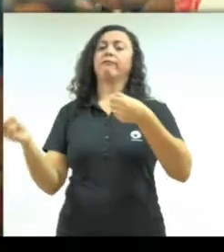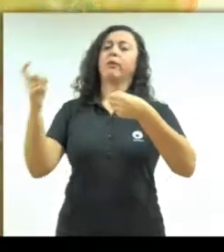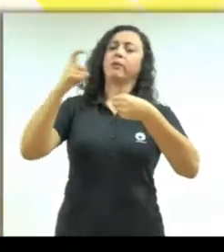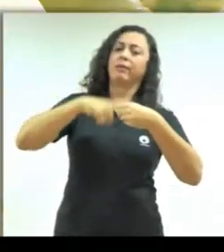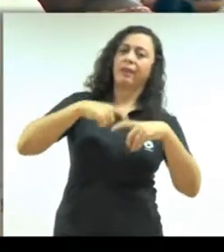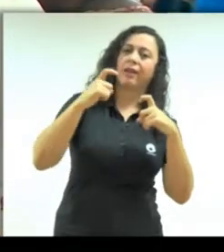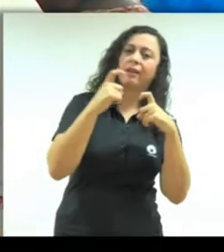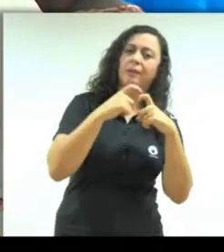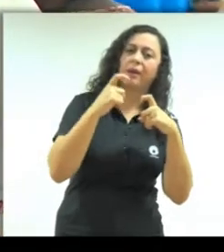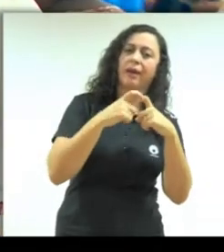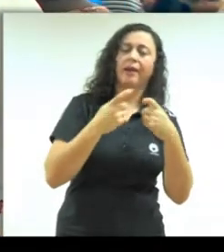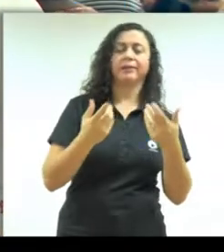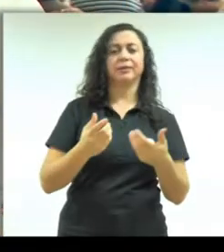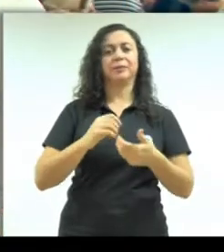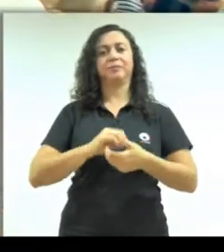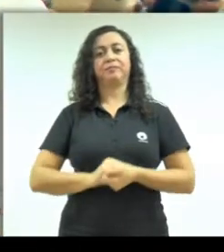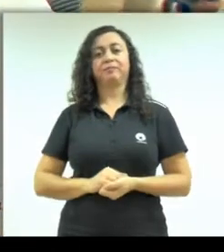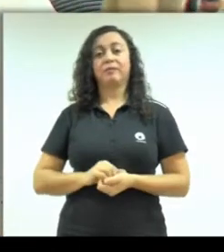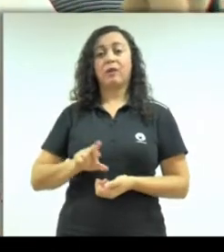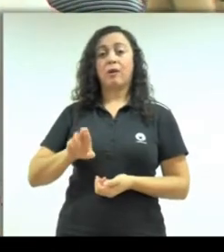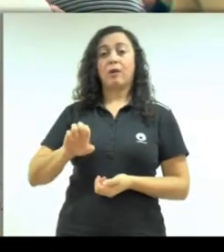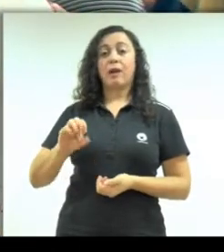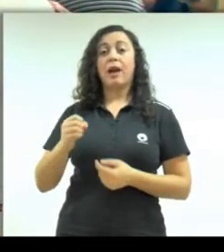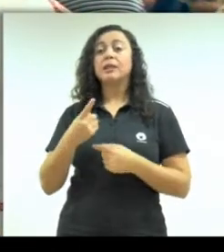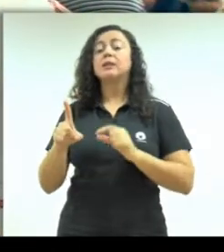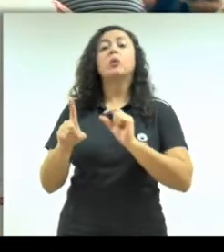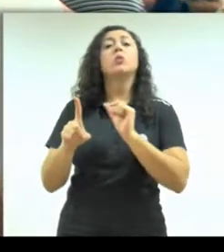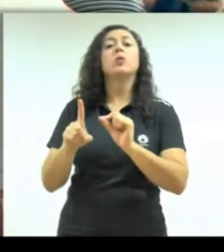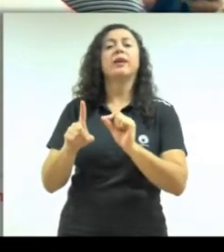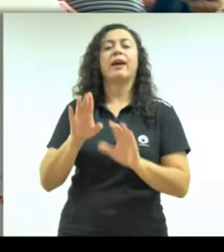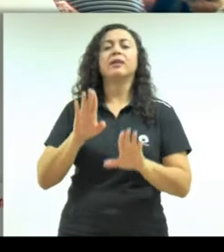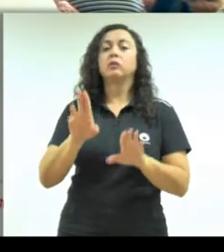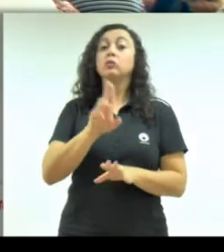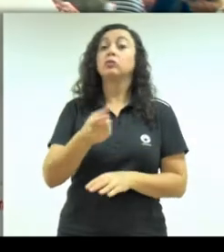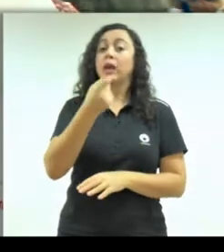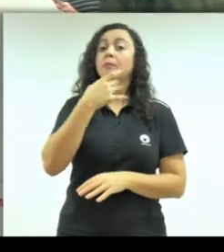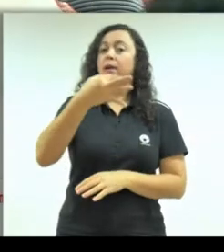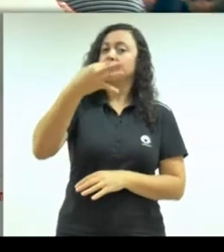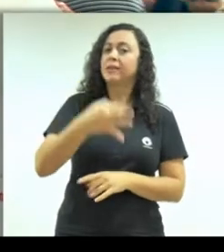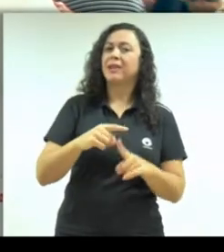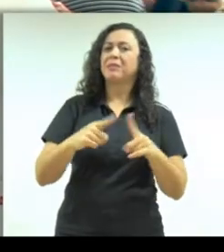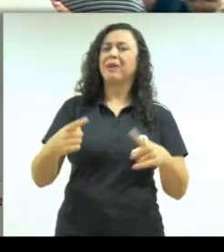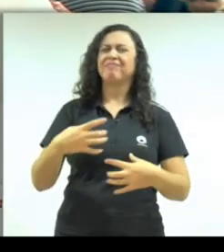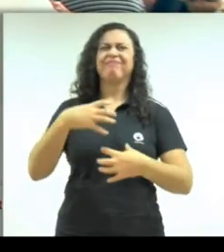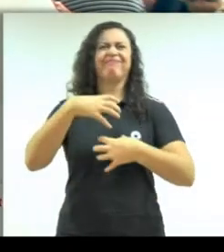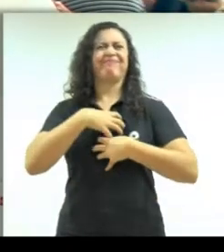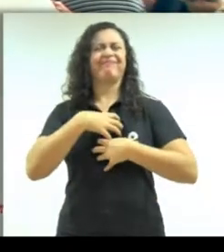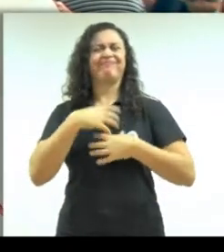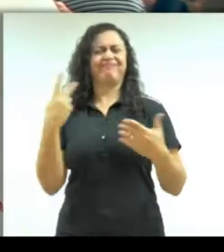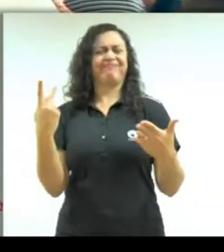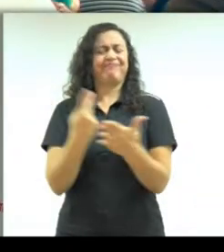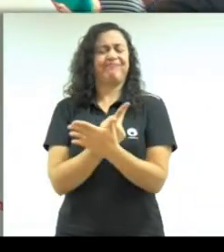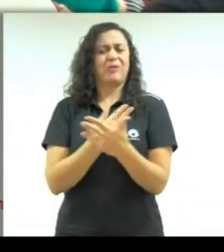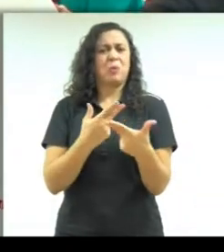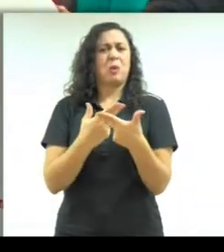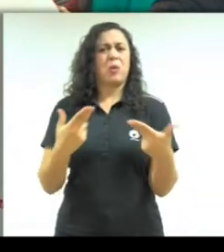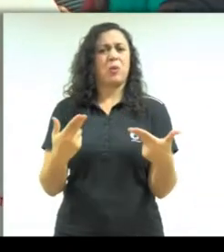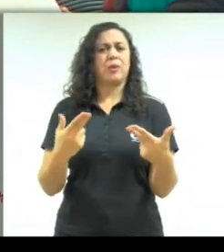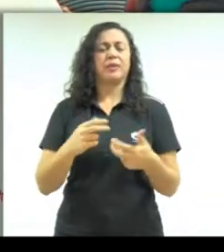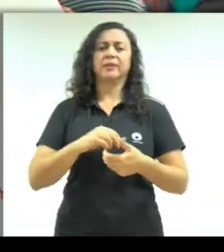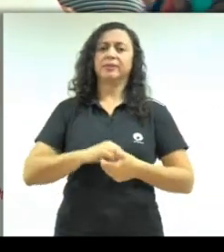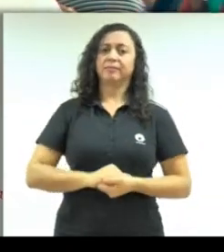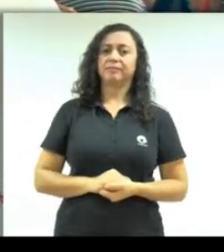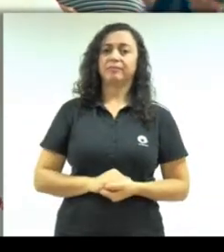médico. Então a reação adversa é quando você tem algum sintoma, mas você tomou certinho o medicamento.